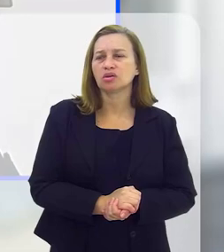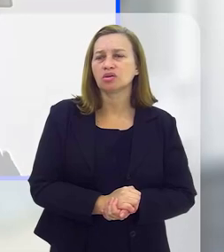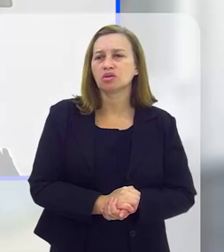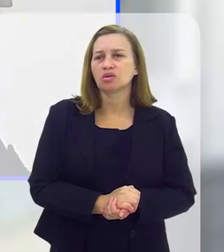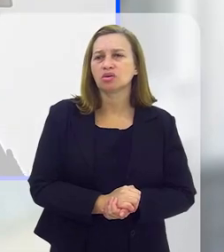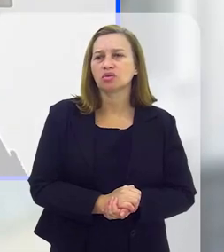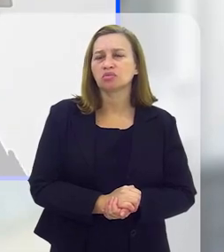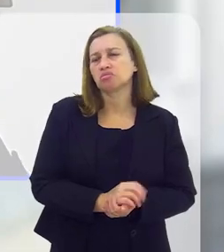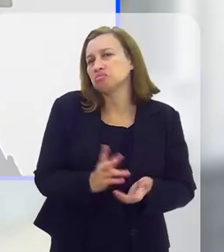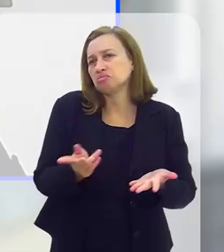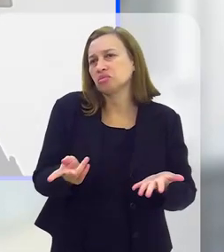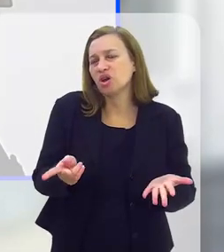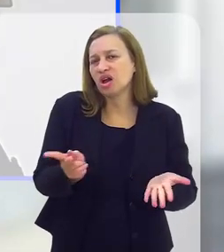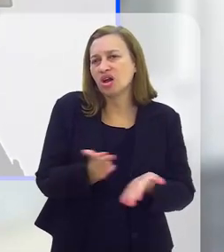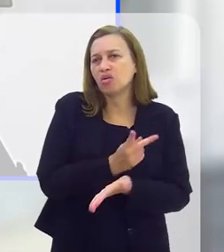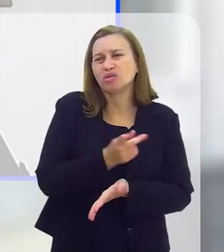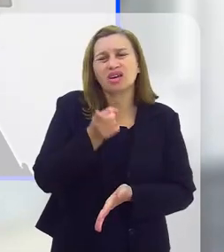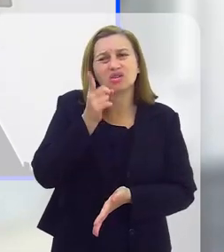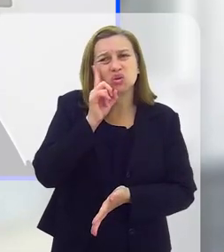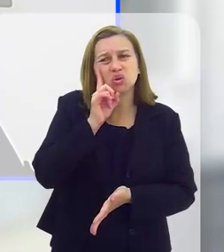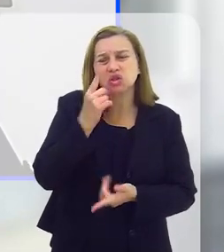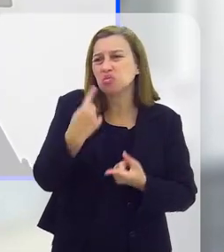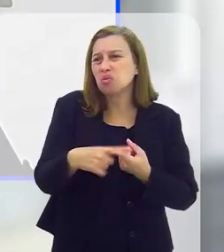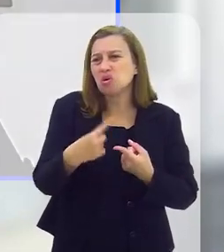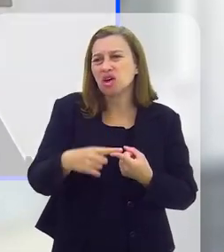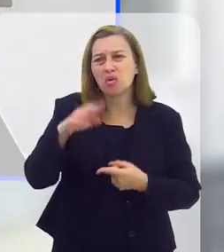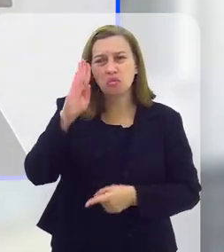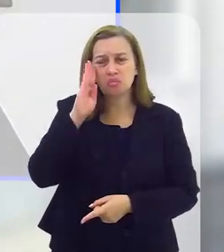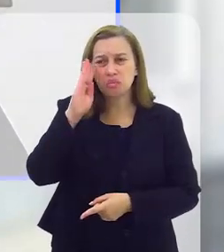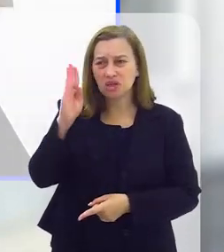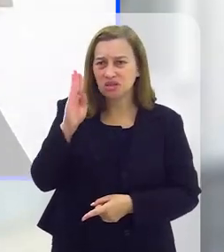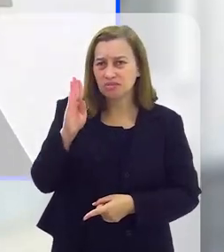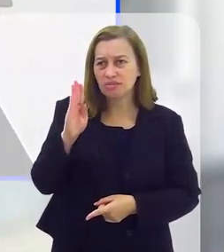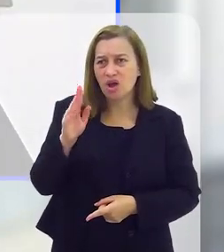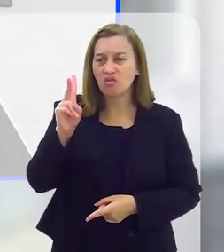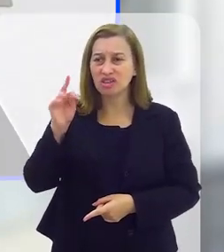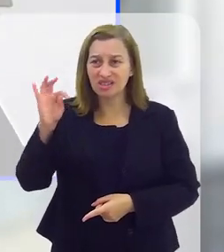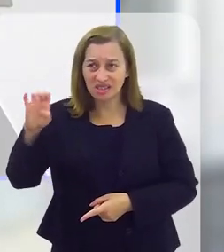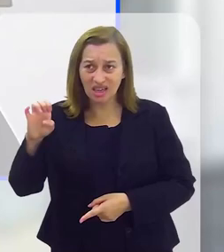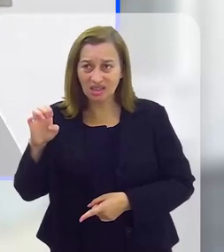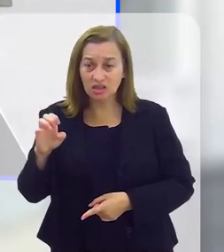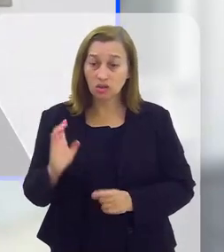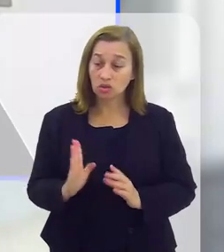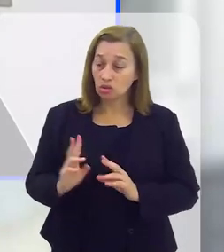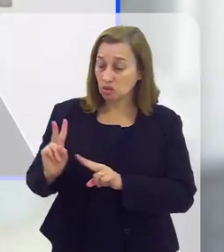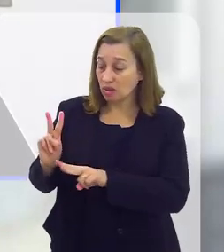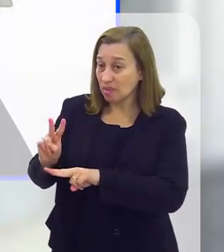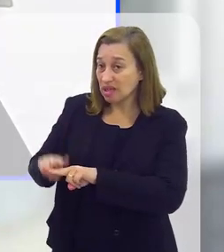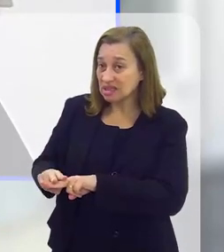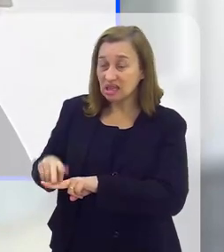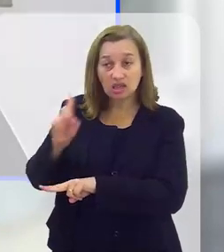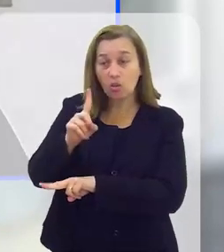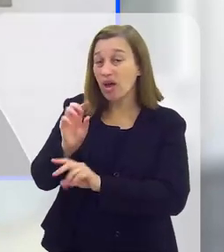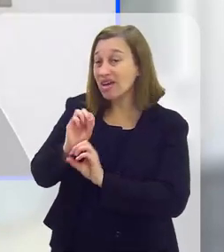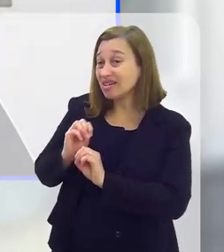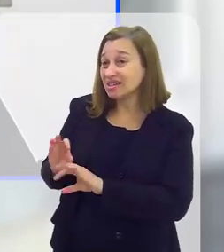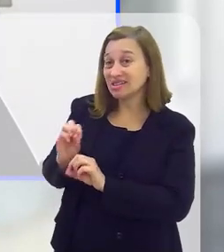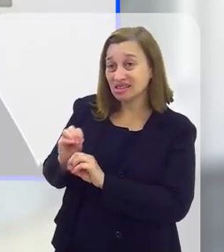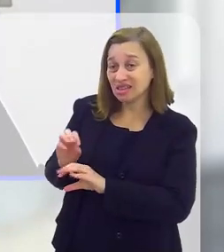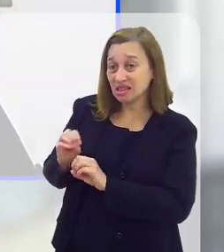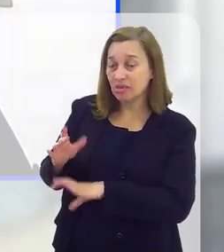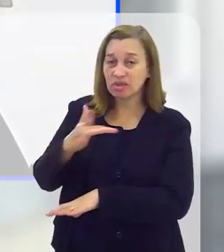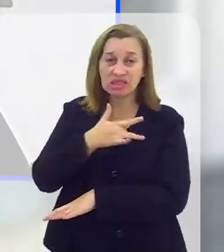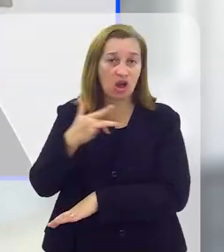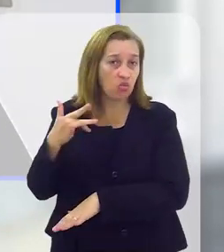Situações diárias que ocorrem, porque a prioridade, Vicente, num presídio não é a